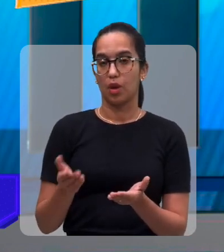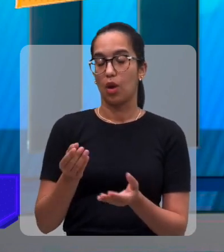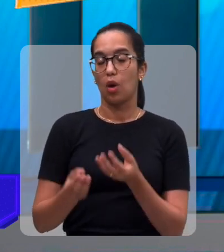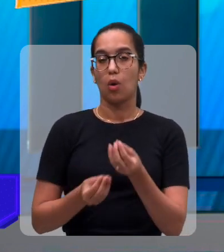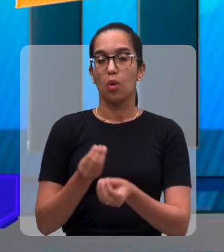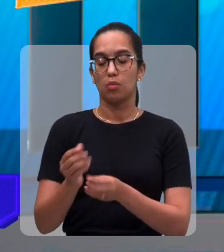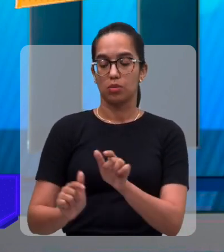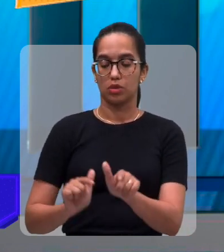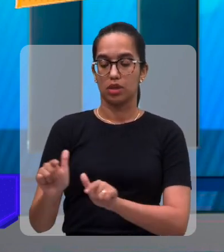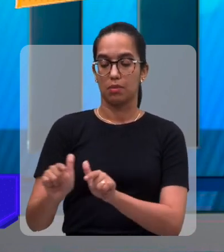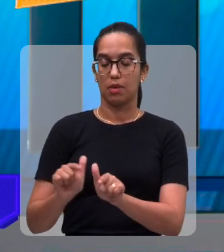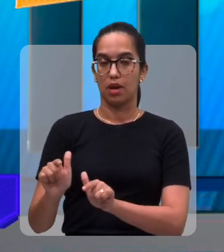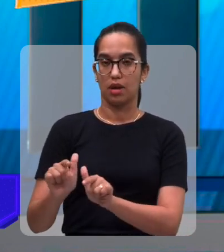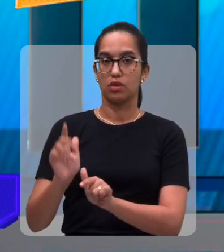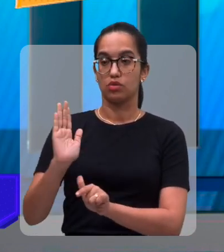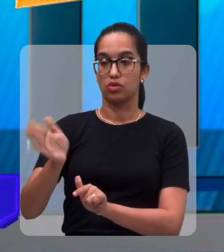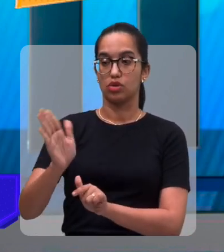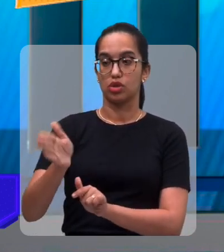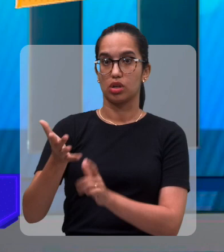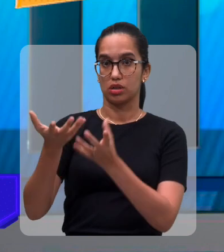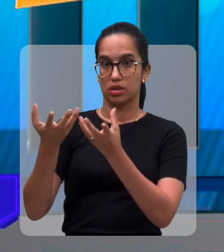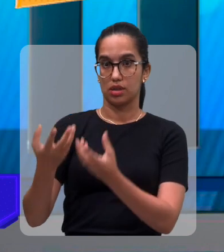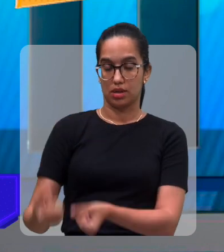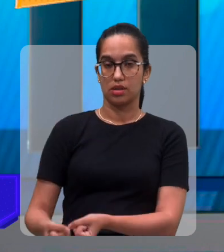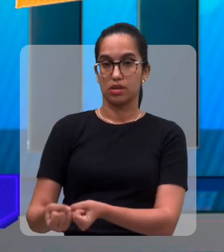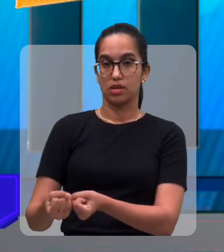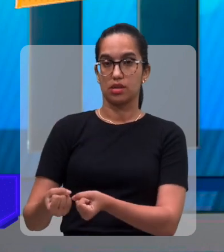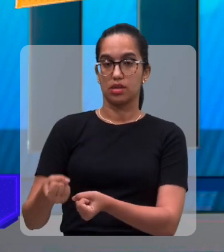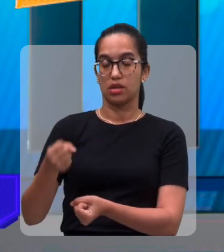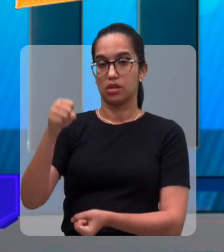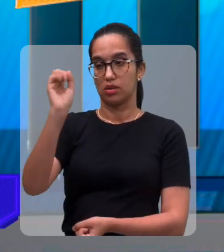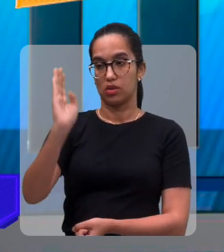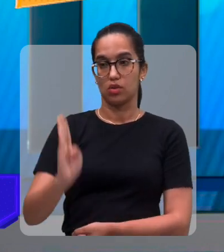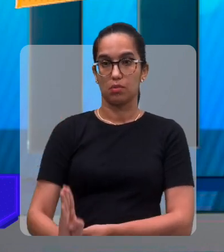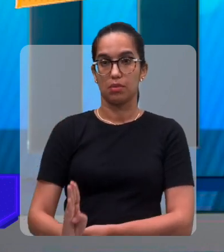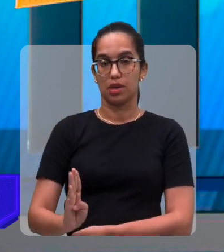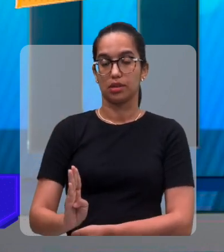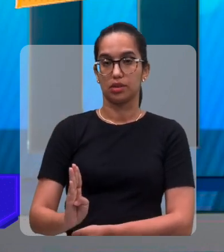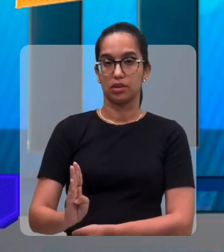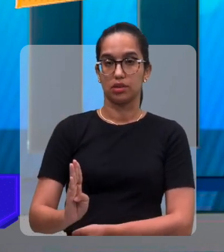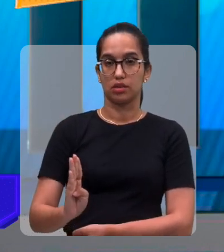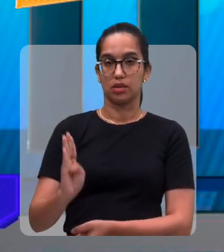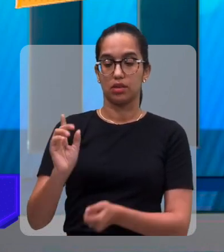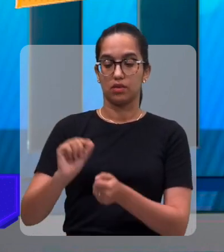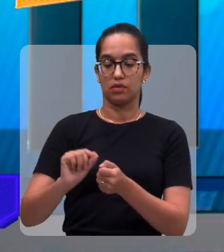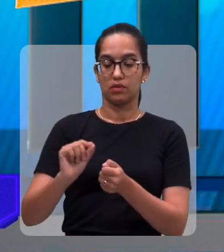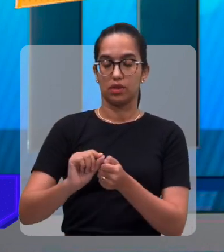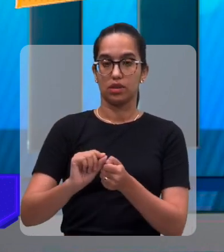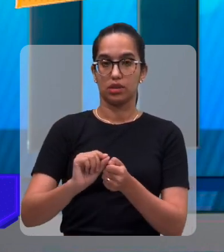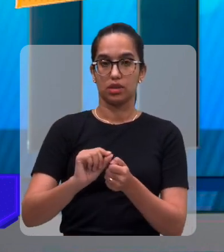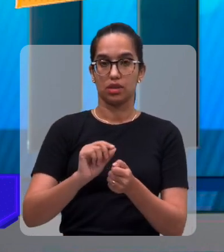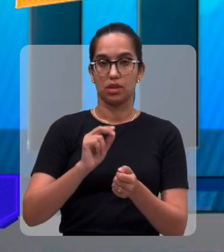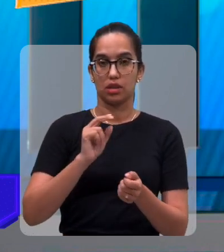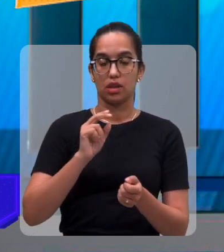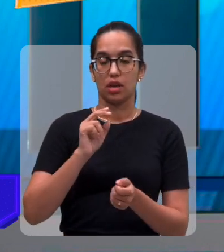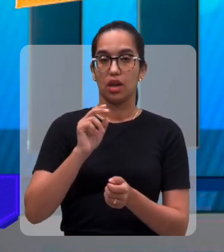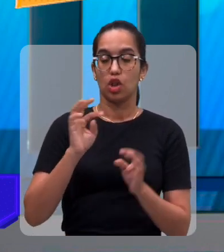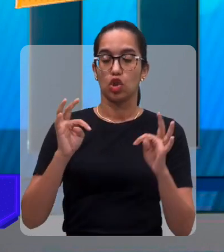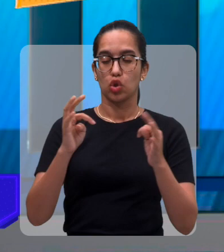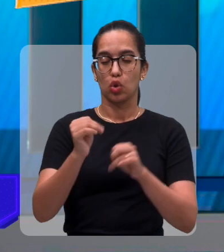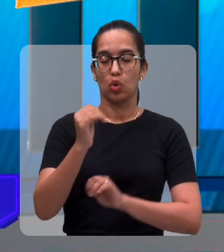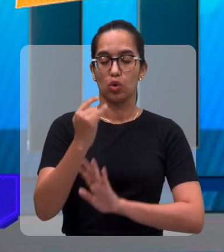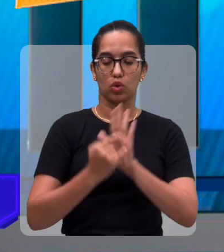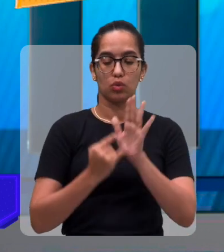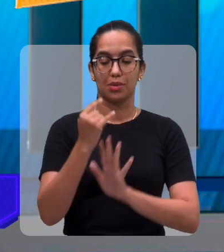Que já foi adotado no Passo Livre Federal, que é fazer, dar entrada no Passo Livre de forma remota, né? De